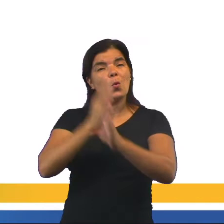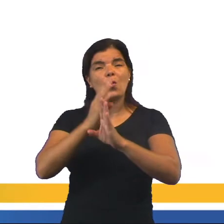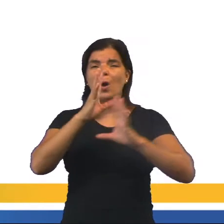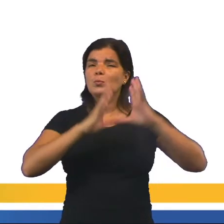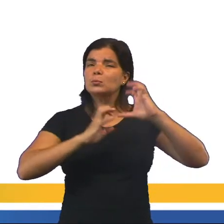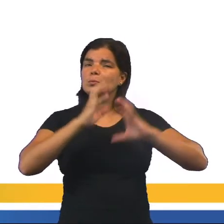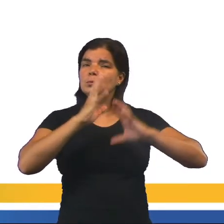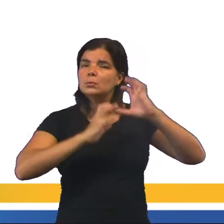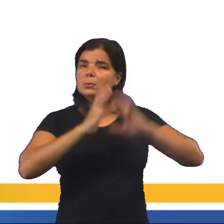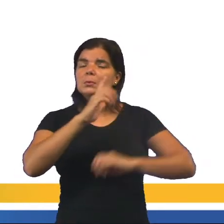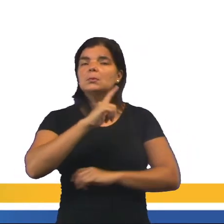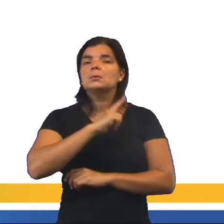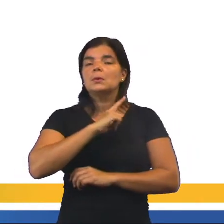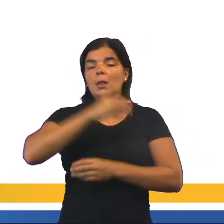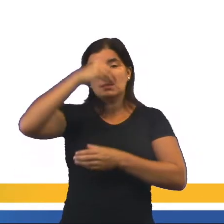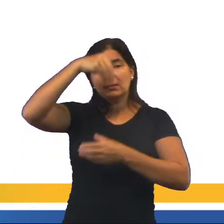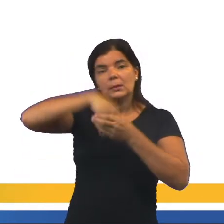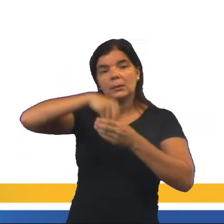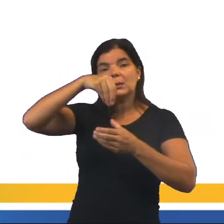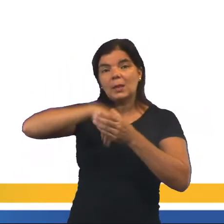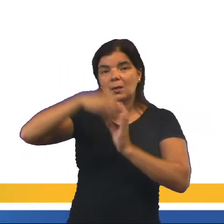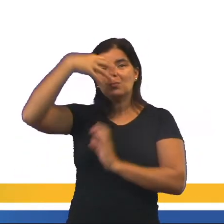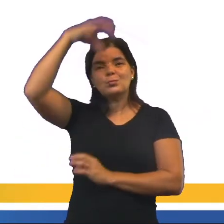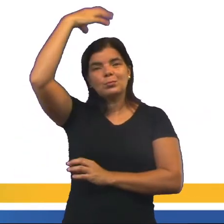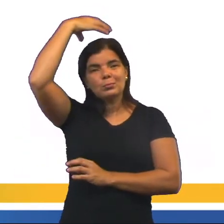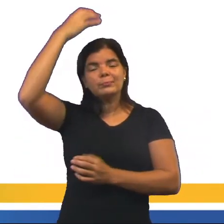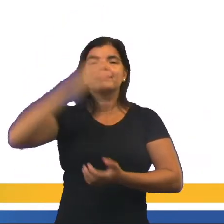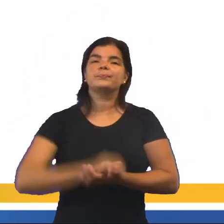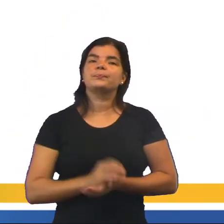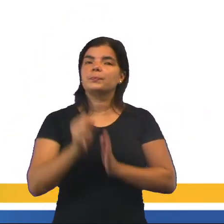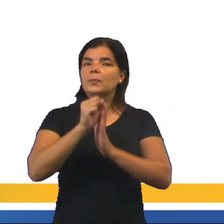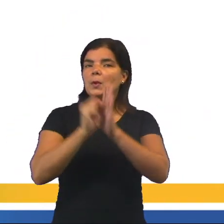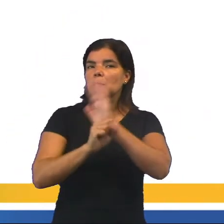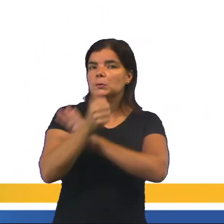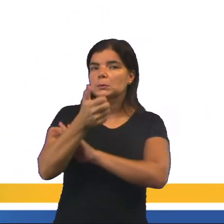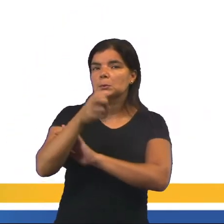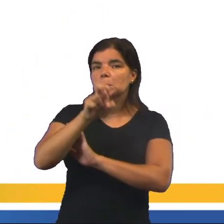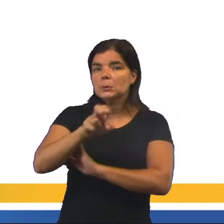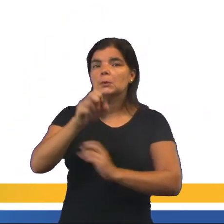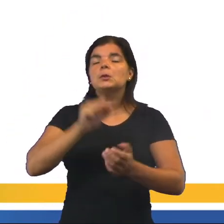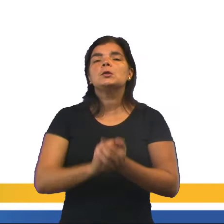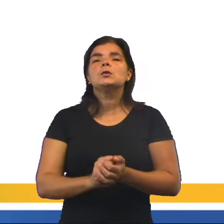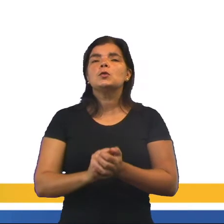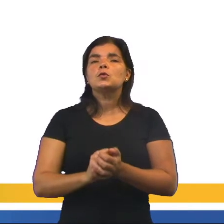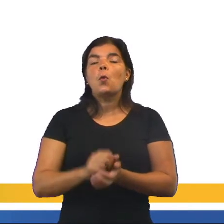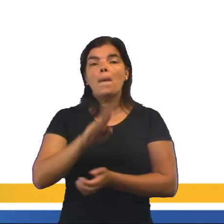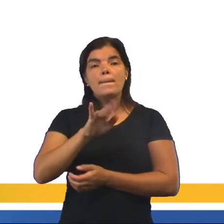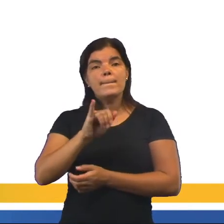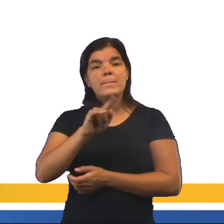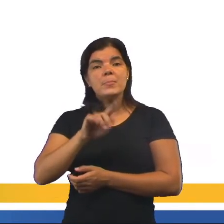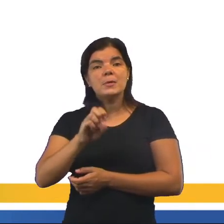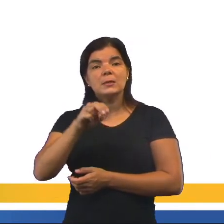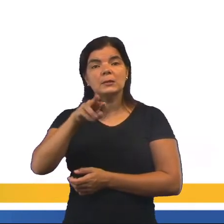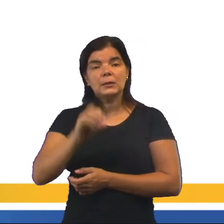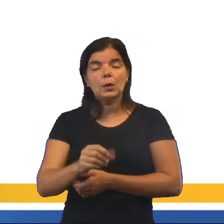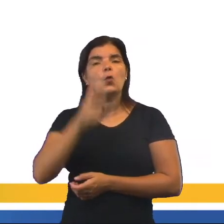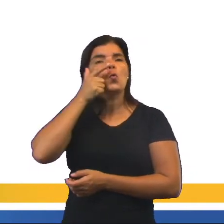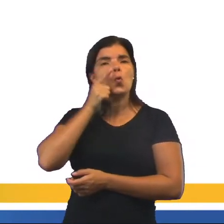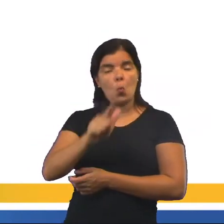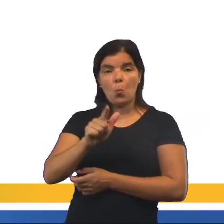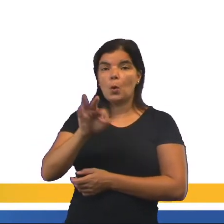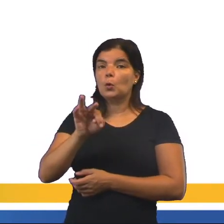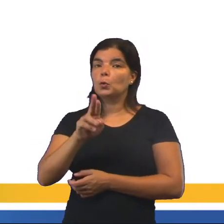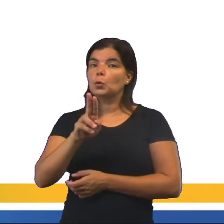conflitos que estava tendo dentro mesmo do Império. No século XV, foi quando o Bizantino foi conquistado pelos